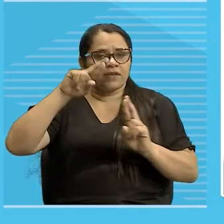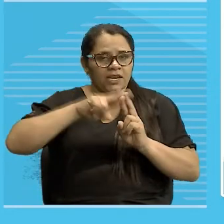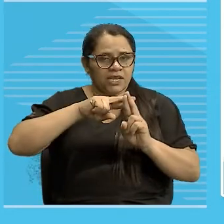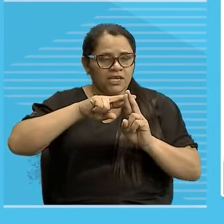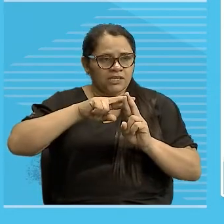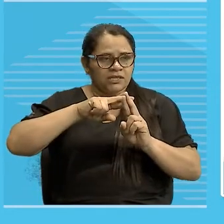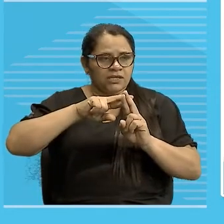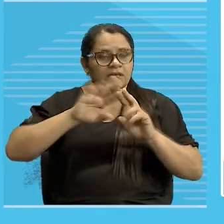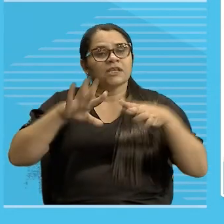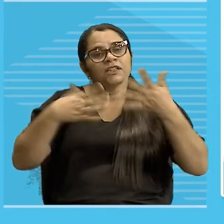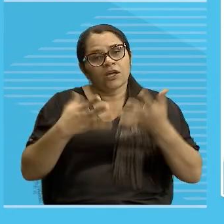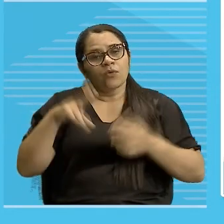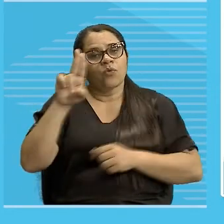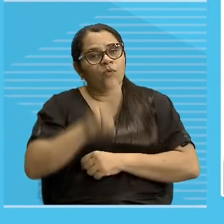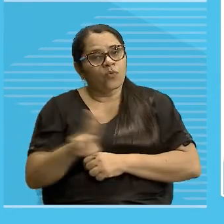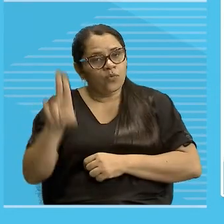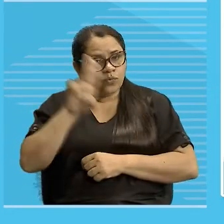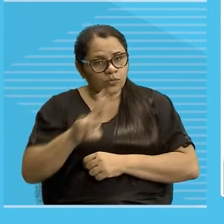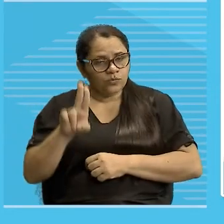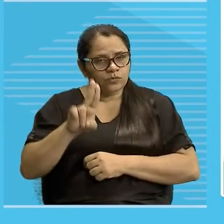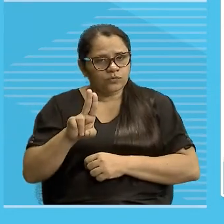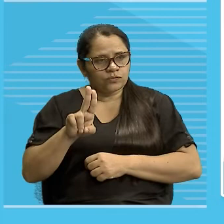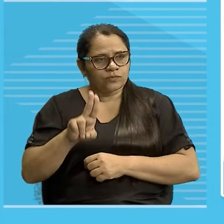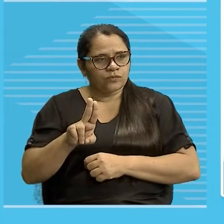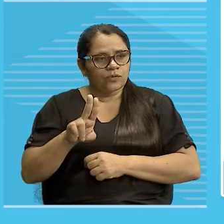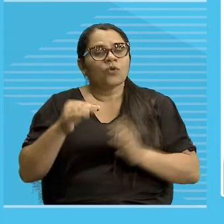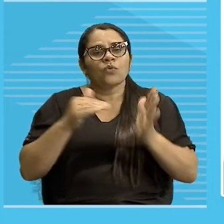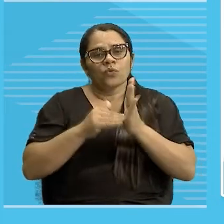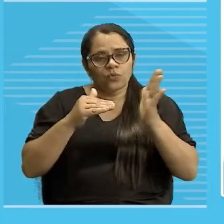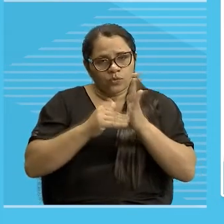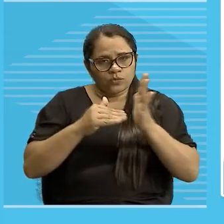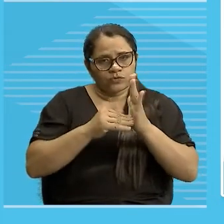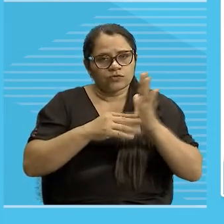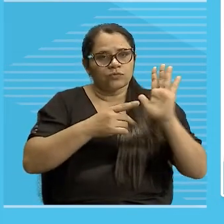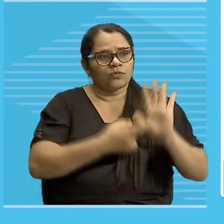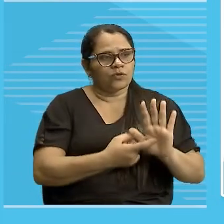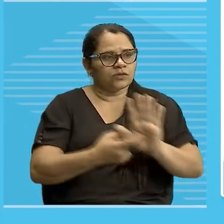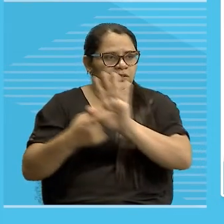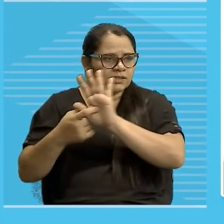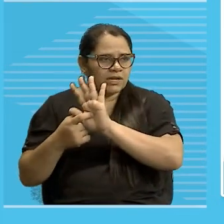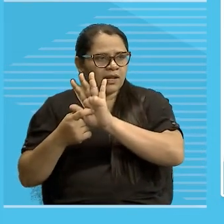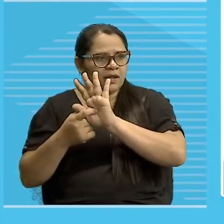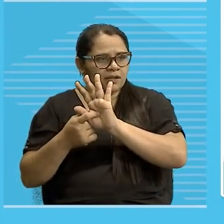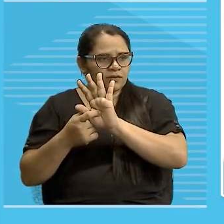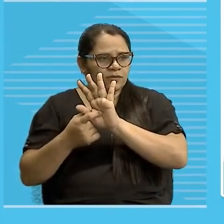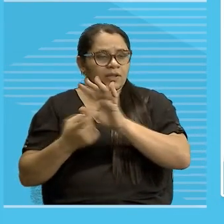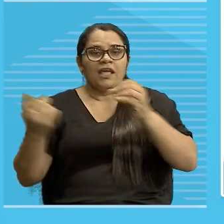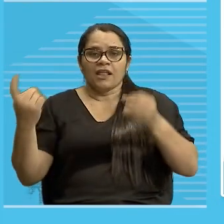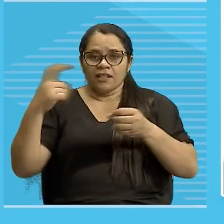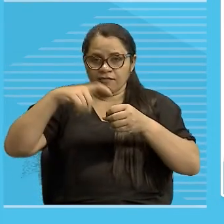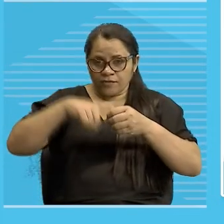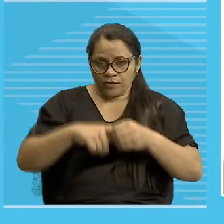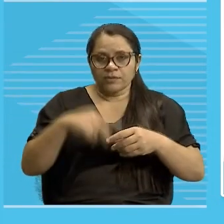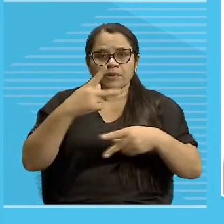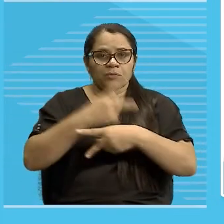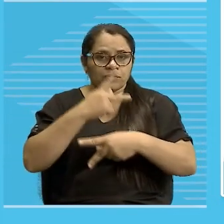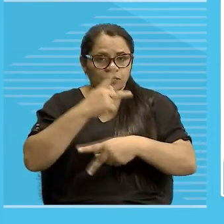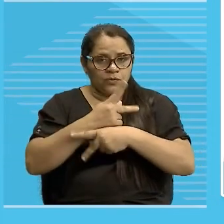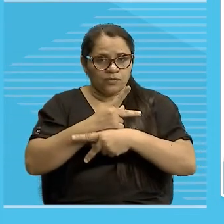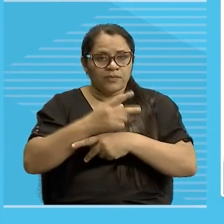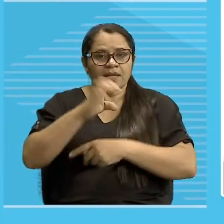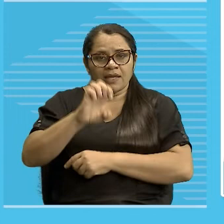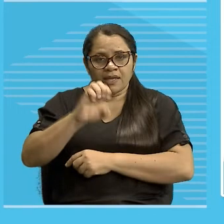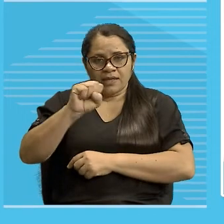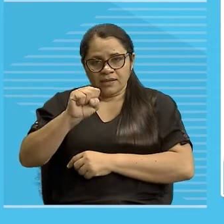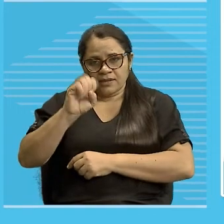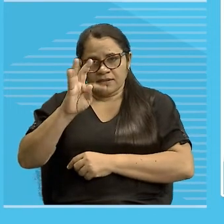é por isso que esse aqui está azulzinho, que é ódio, vai ser retomado, na foricamente, pelo pronome este, tá, o primeiro